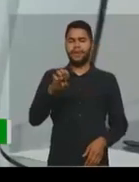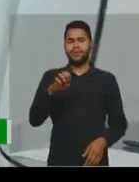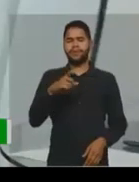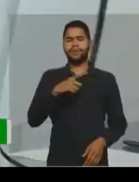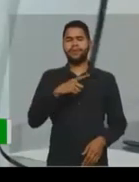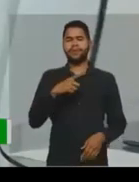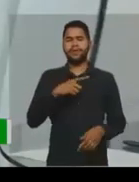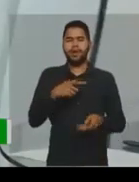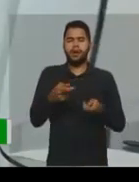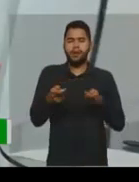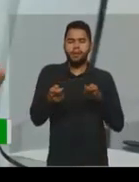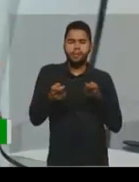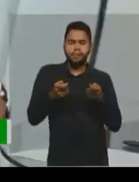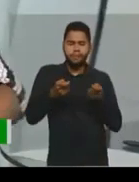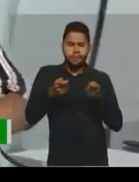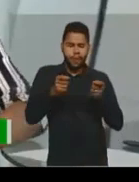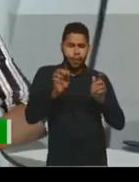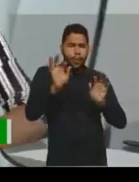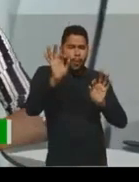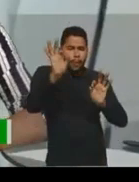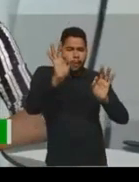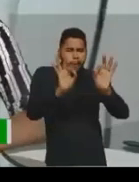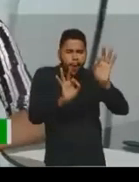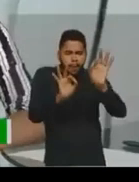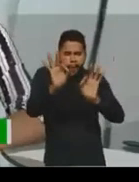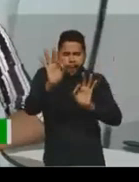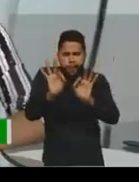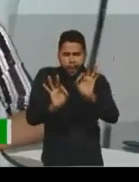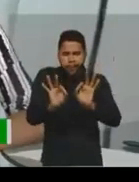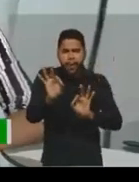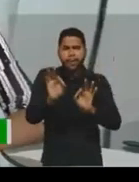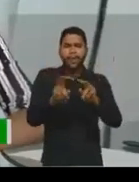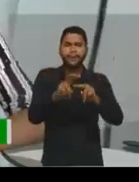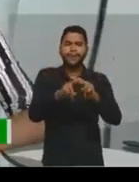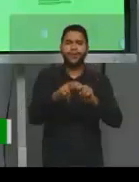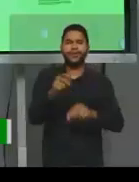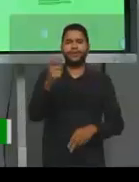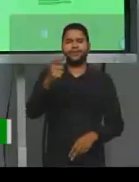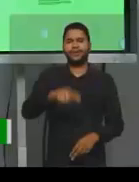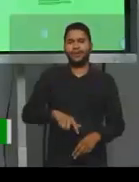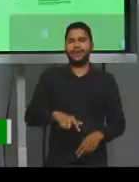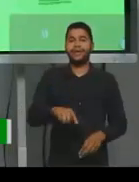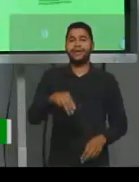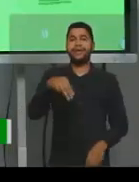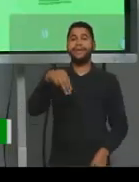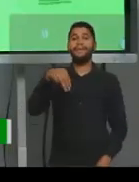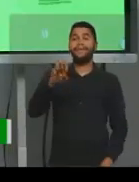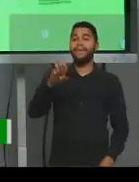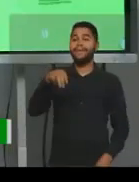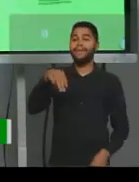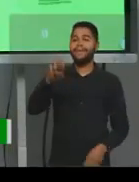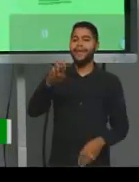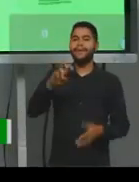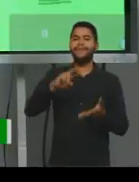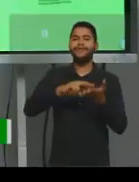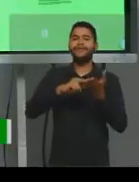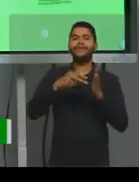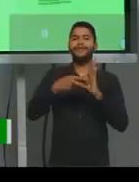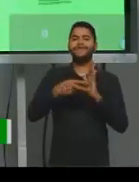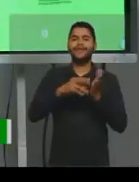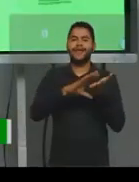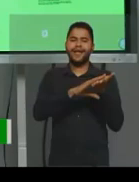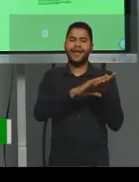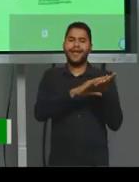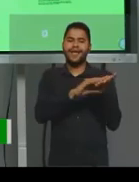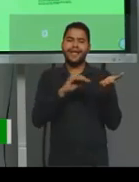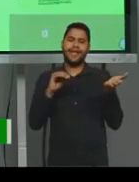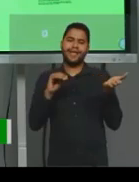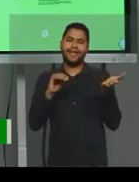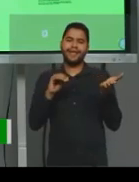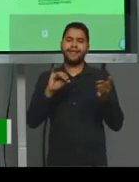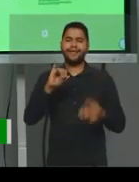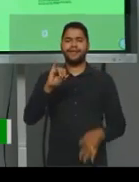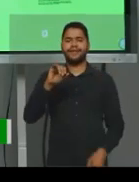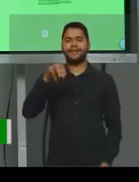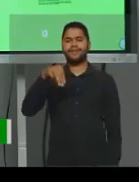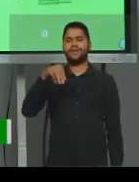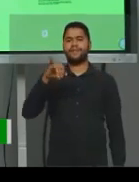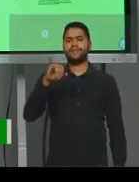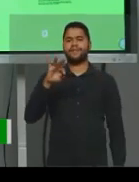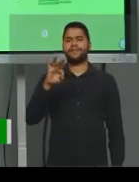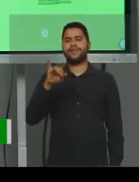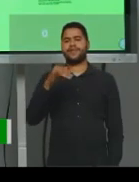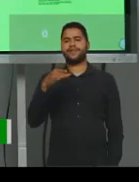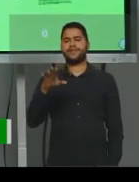manipular esse remix. Por isso que meme significa essa imitação, né, professora? Justamente,